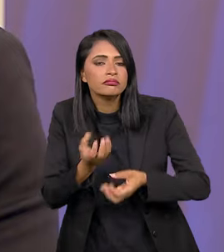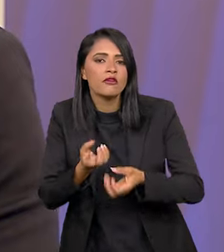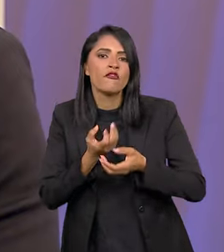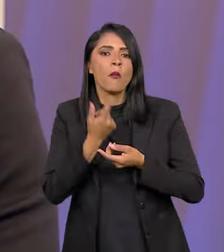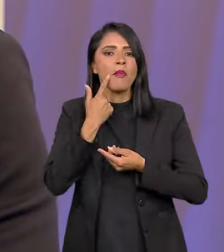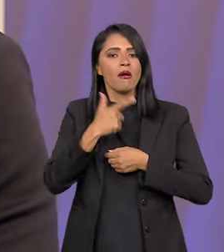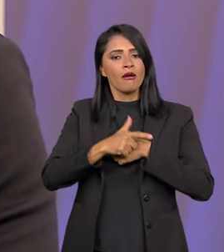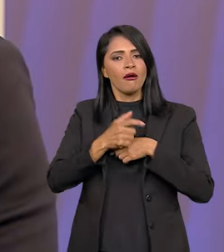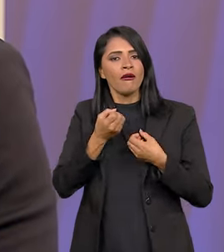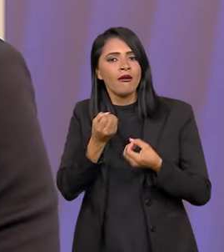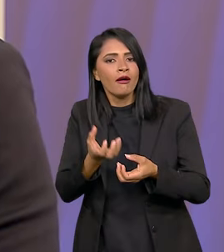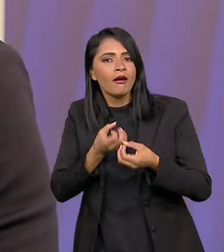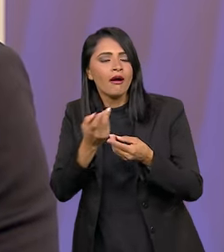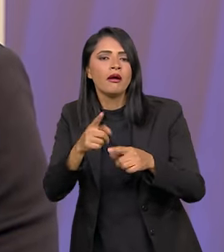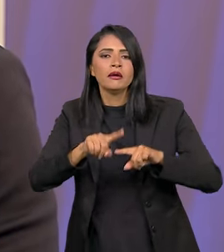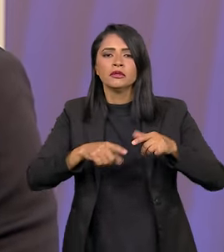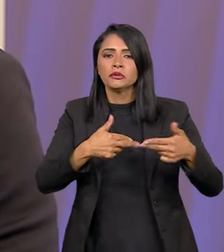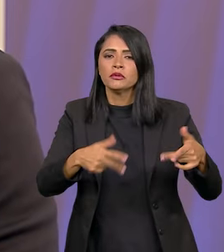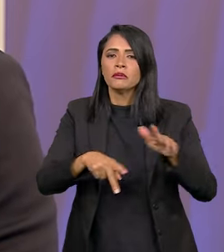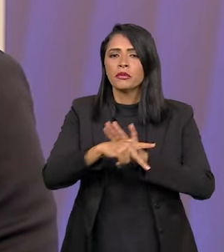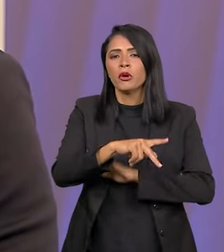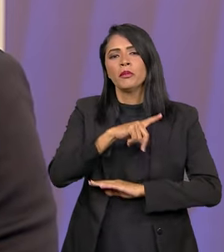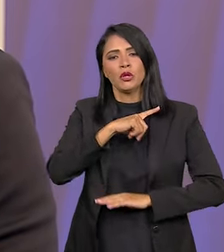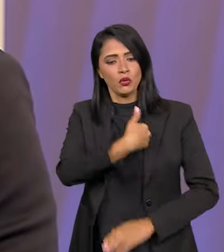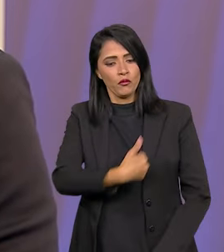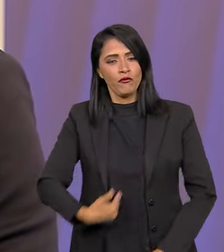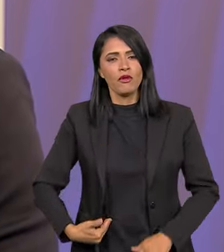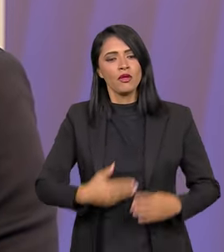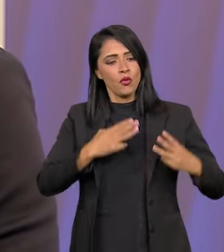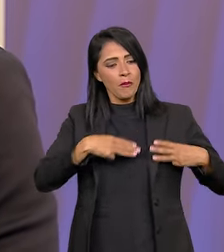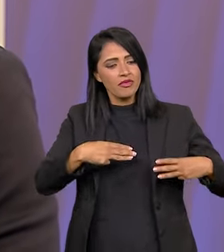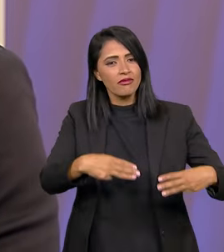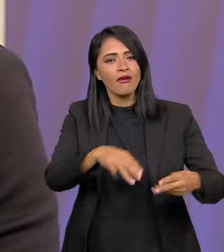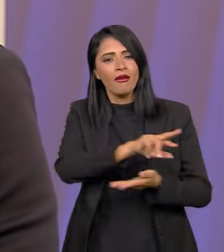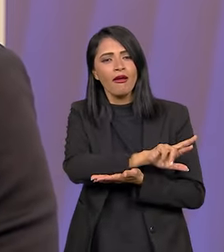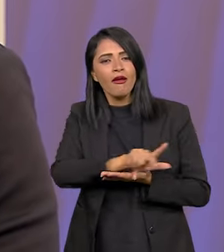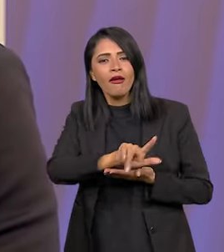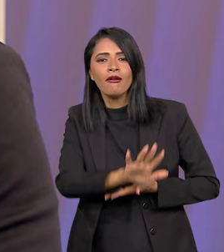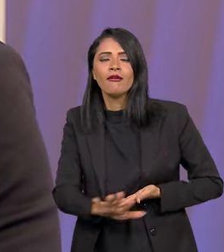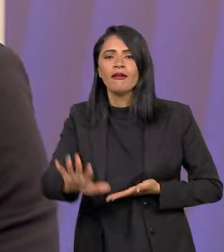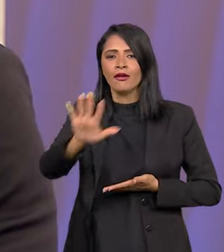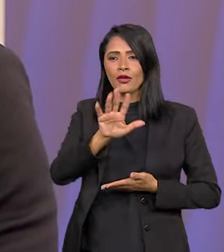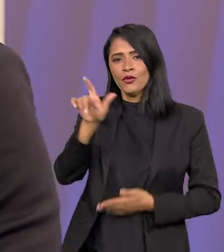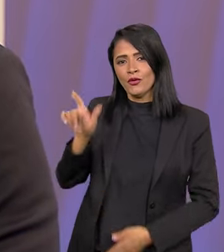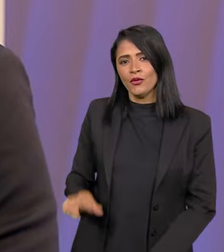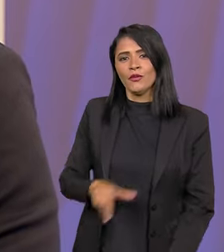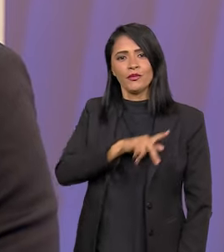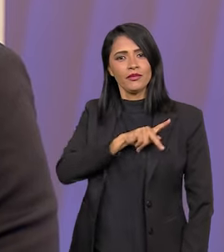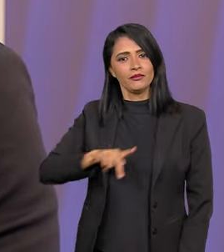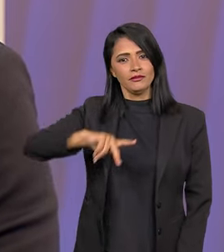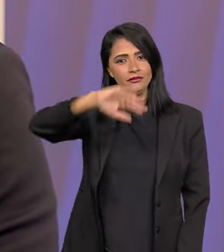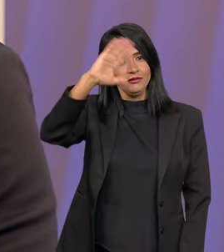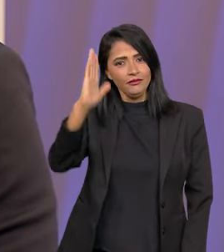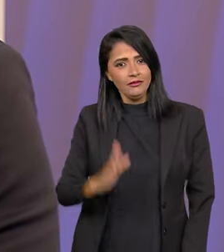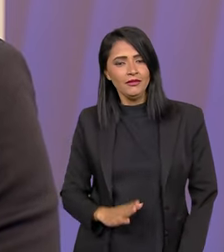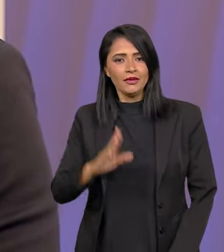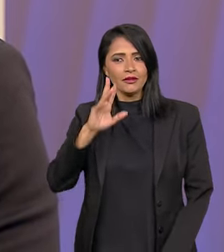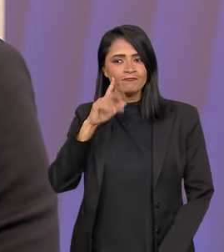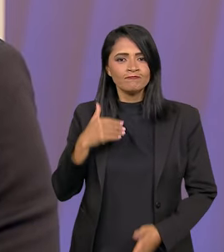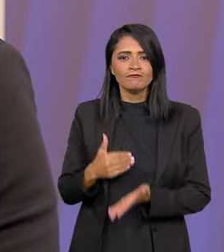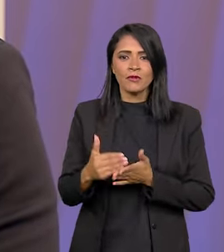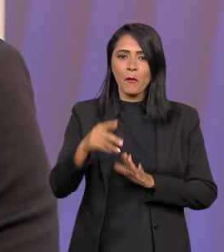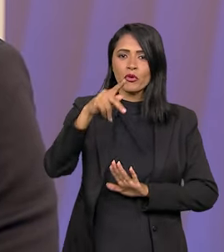informar a população, as ações do governo, seus ministérios, do modo geral, as ações que o presidente da República